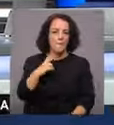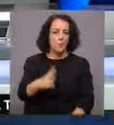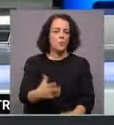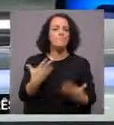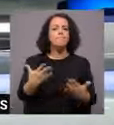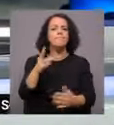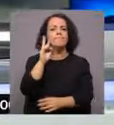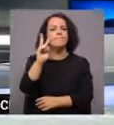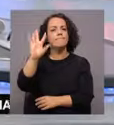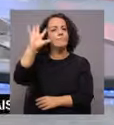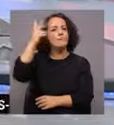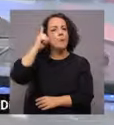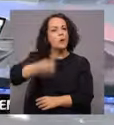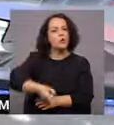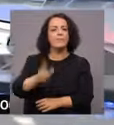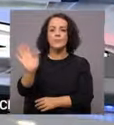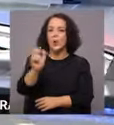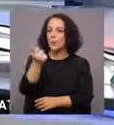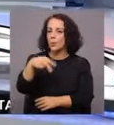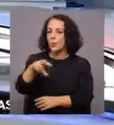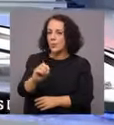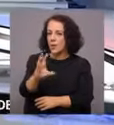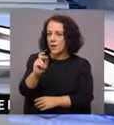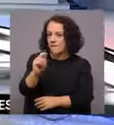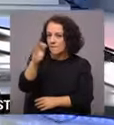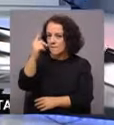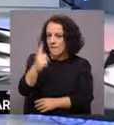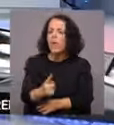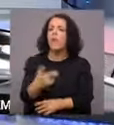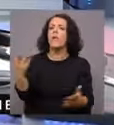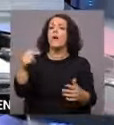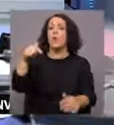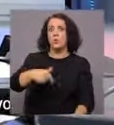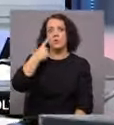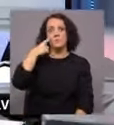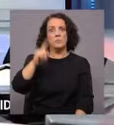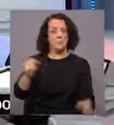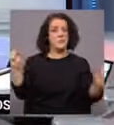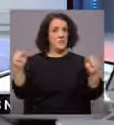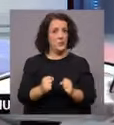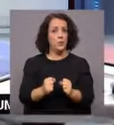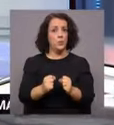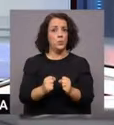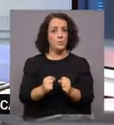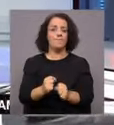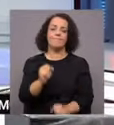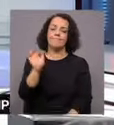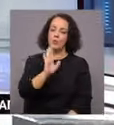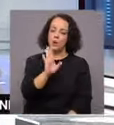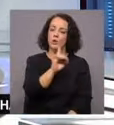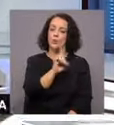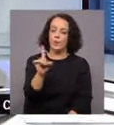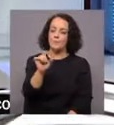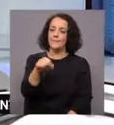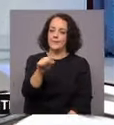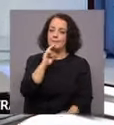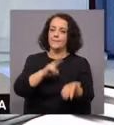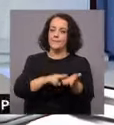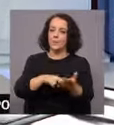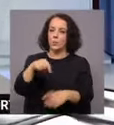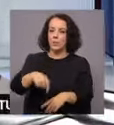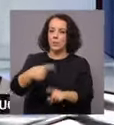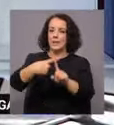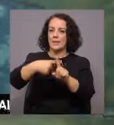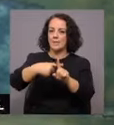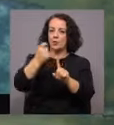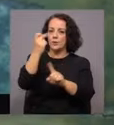Vamos ver o tempo que faz. Olá Bruno Café, mais um dia com mais frio. Olá João, é verdade, hoje temos uma pequena descida de